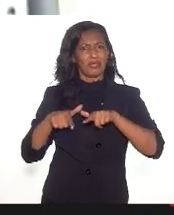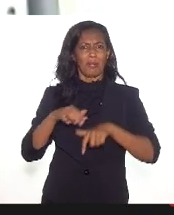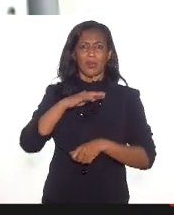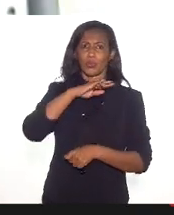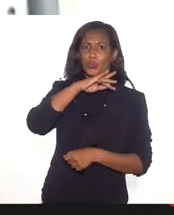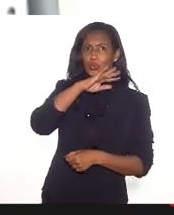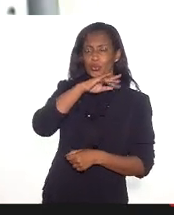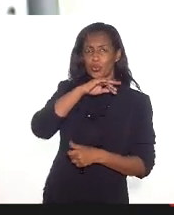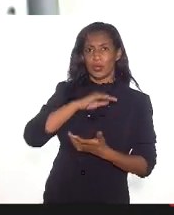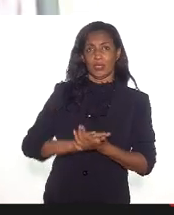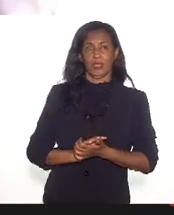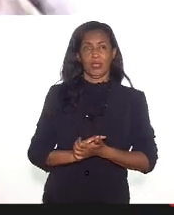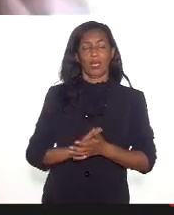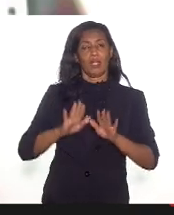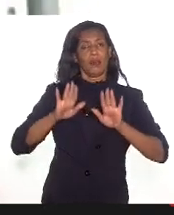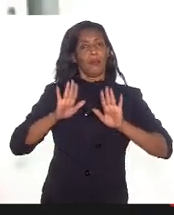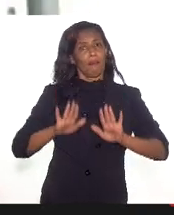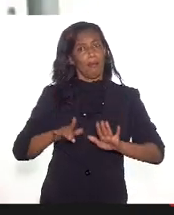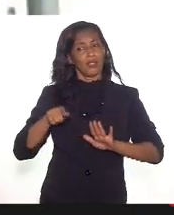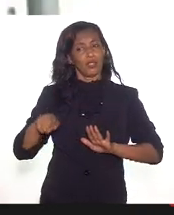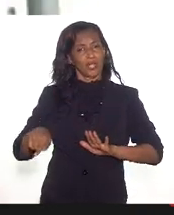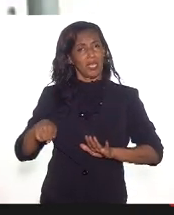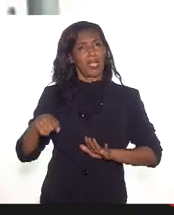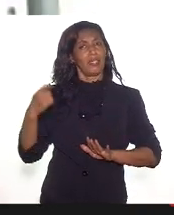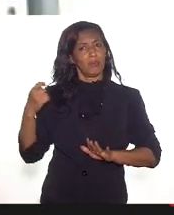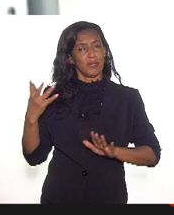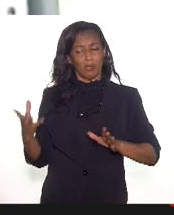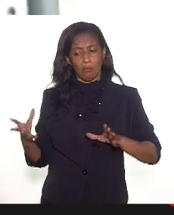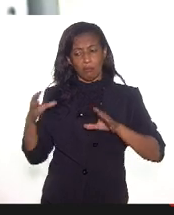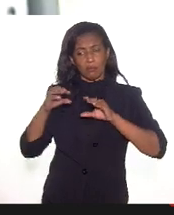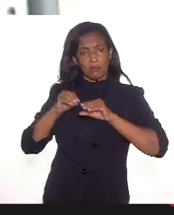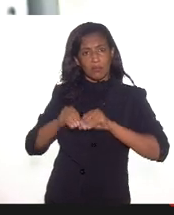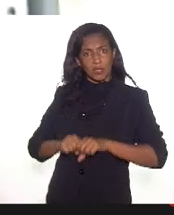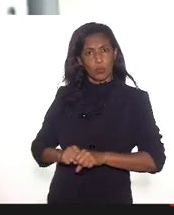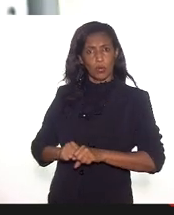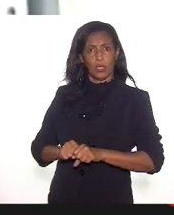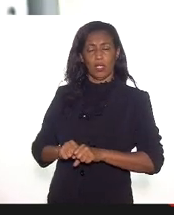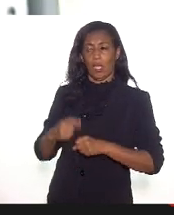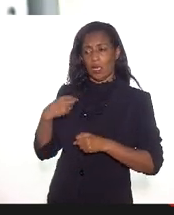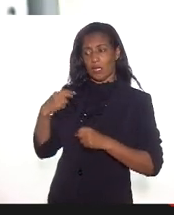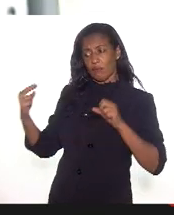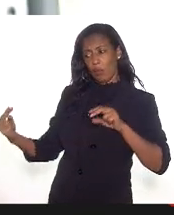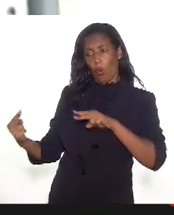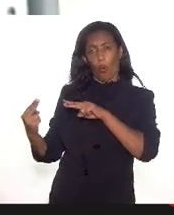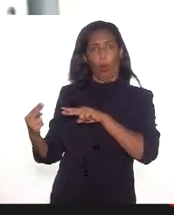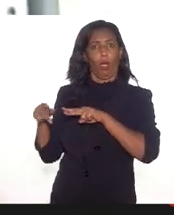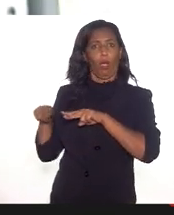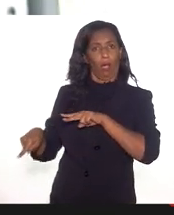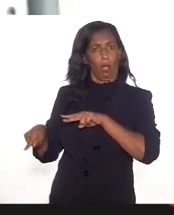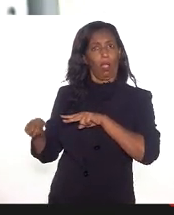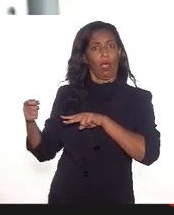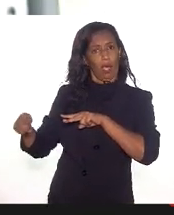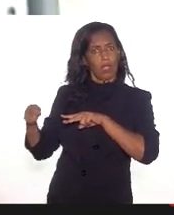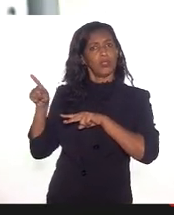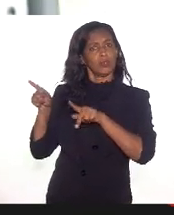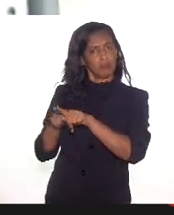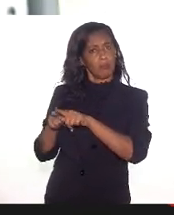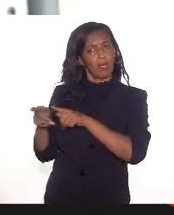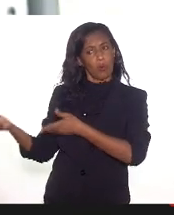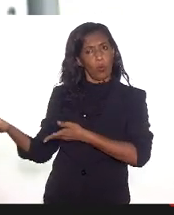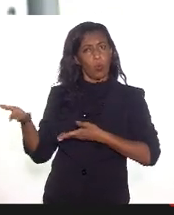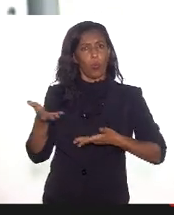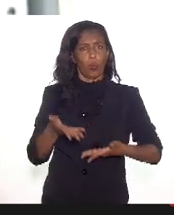mas que eles sejam levados em conta, que se olhe para eles, que eles também sejam convocados